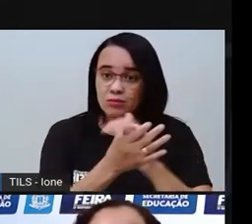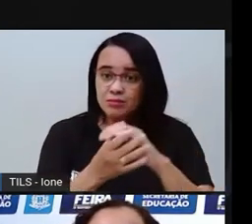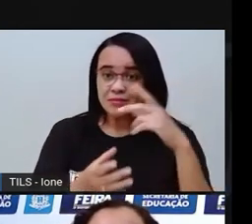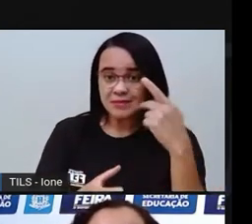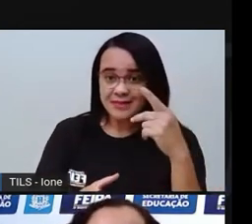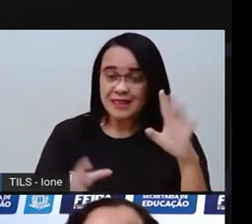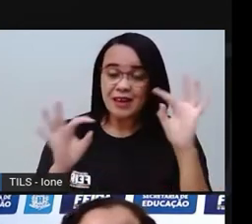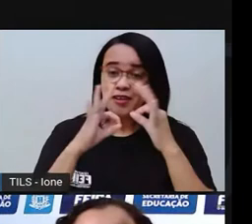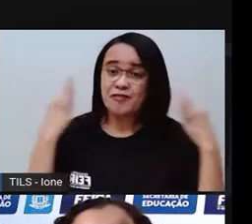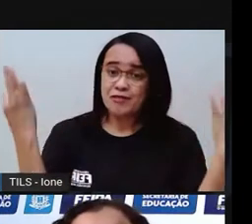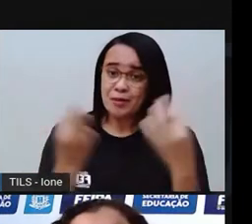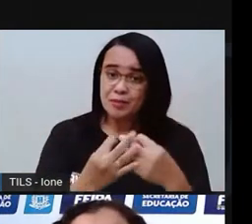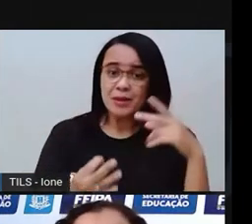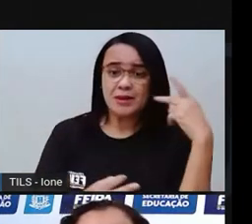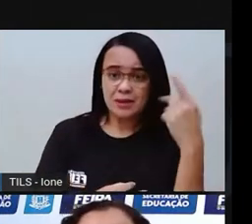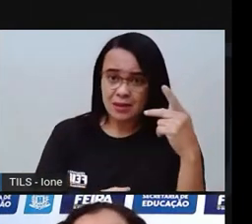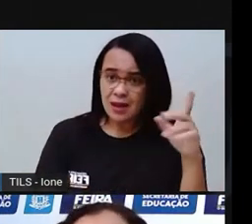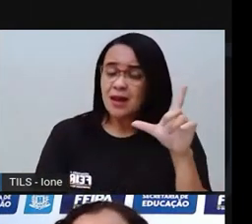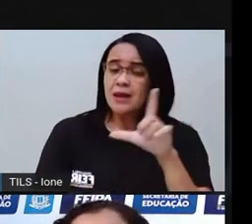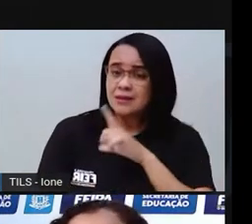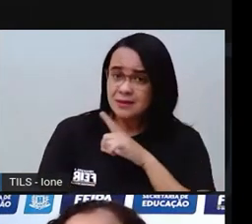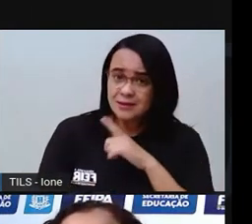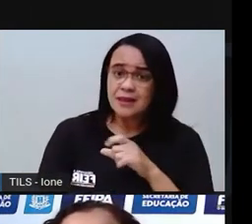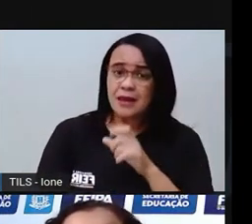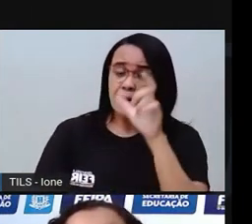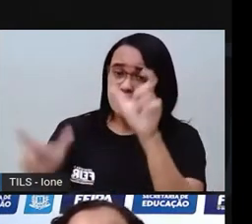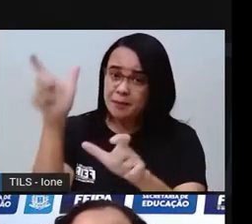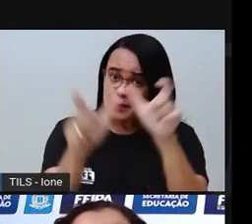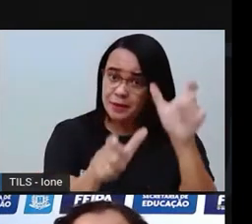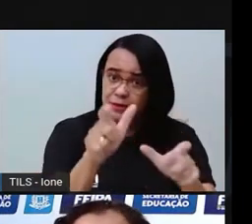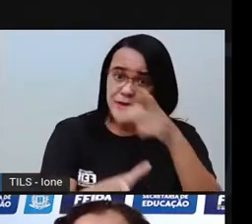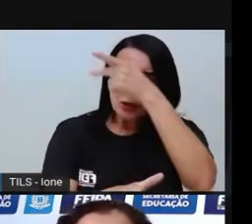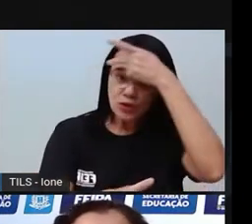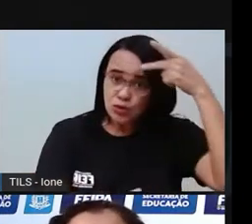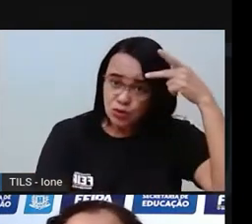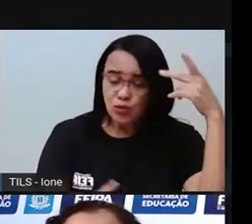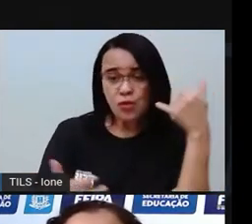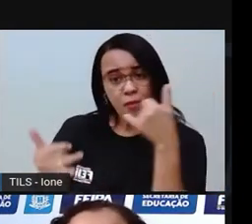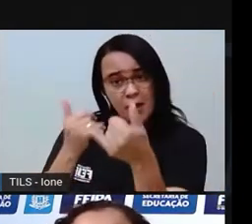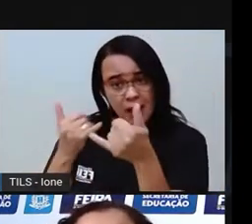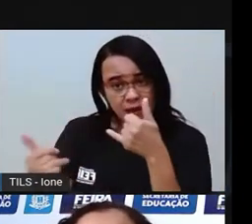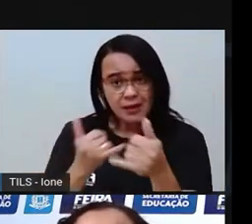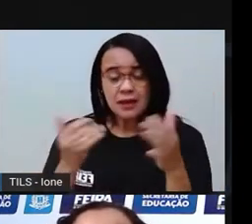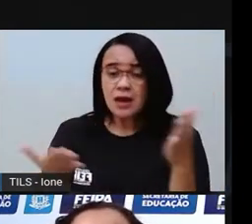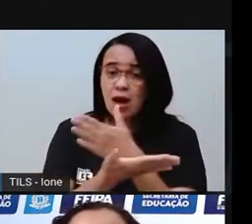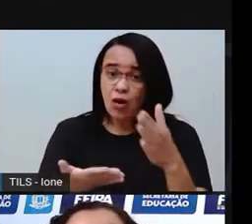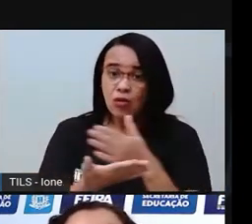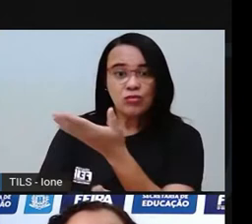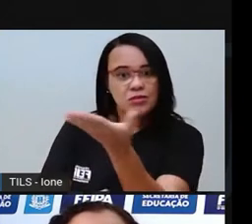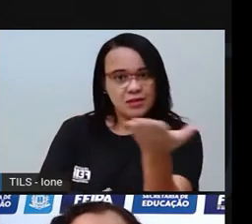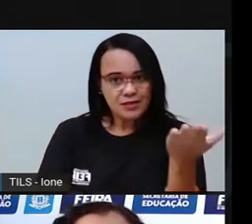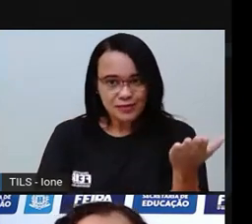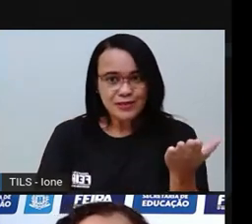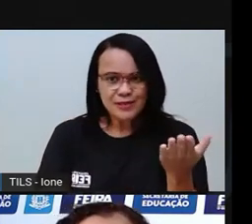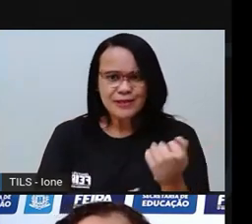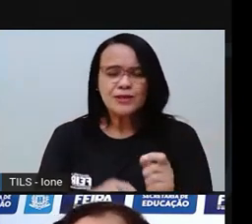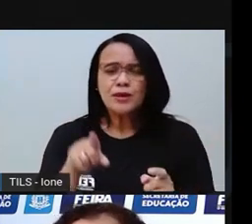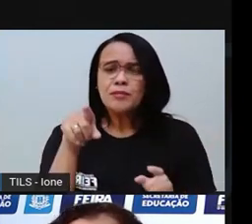mora comigo, tem essas pessoas que têm essas características, né? E na família de vocês, né? Será que tem uma